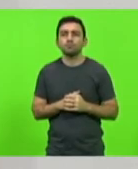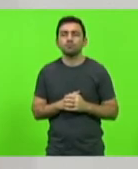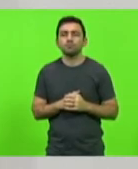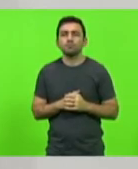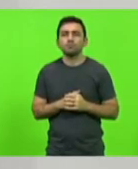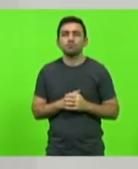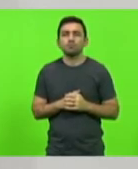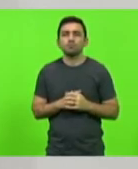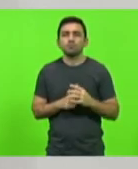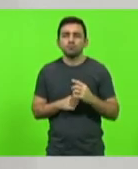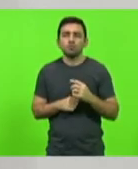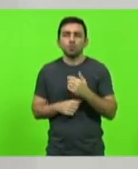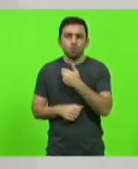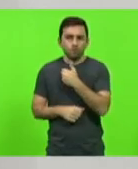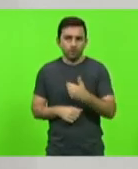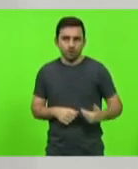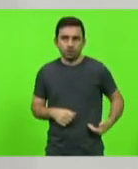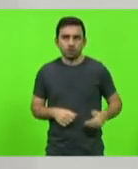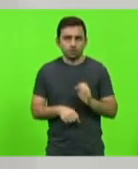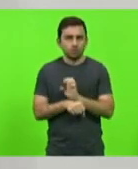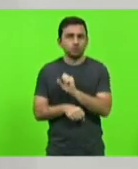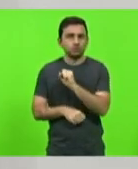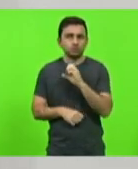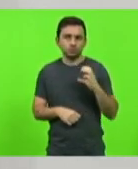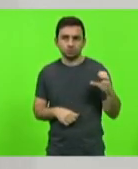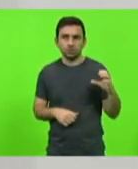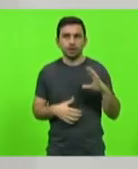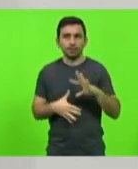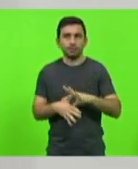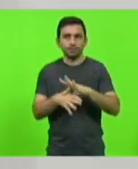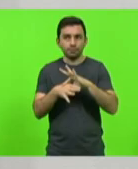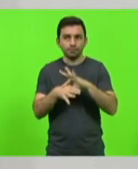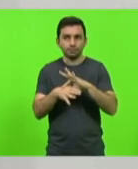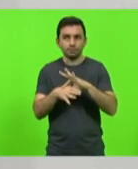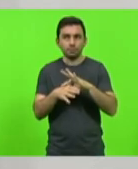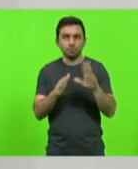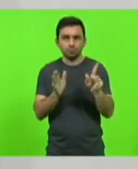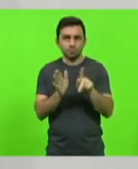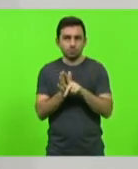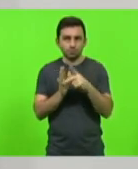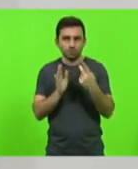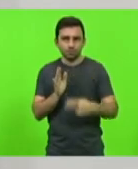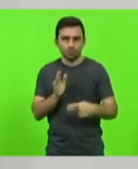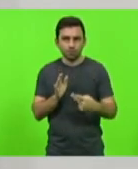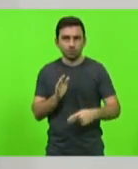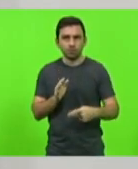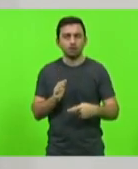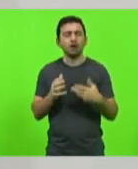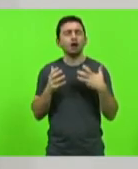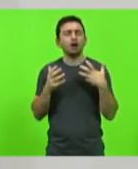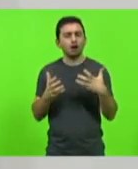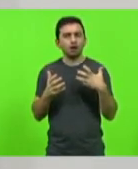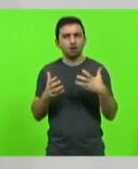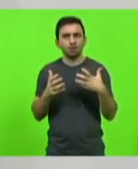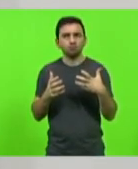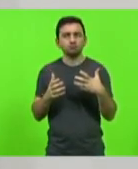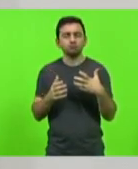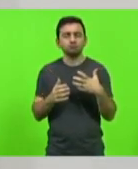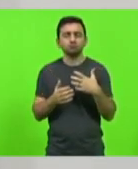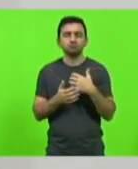que o governo do estado de Santa Catarina e que a liderança do governo desta casa pudesse também intervir junto ao governo do estado,